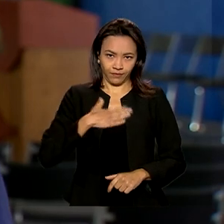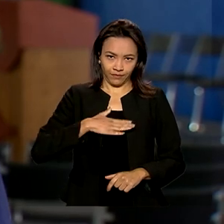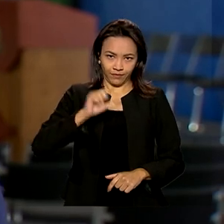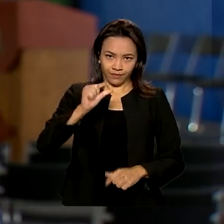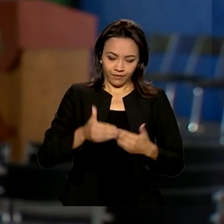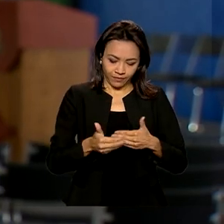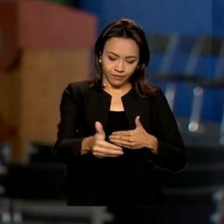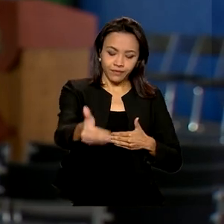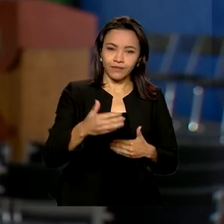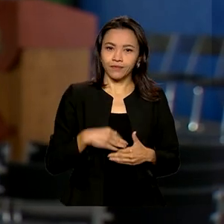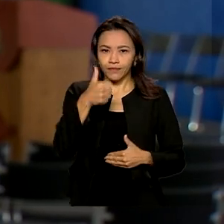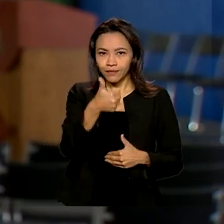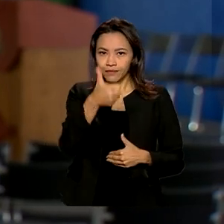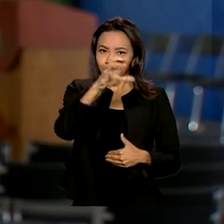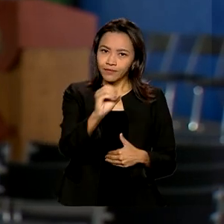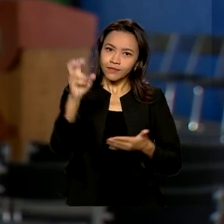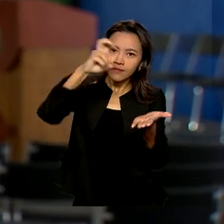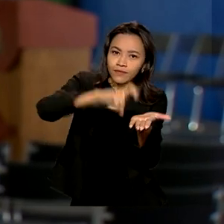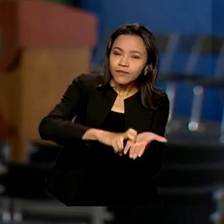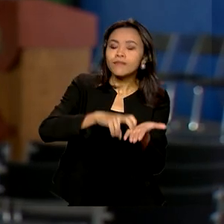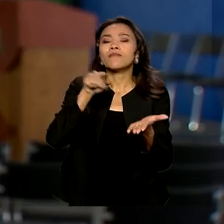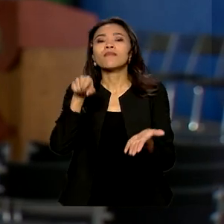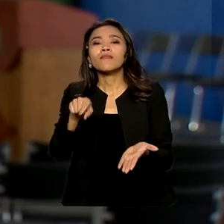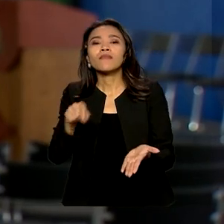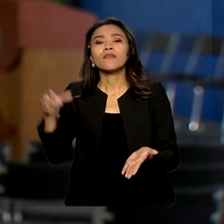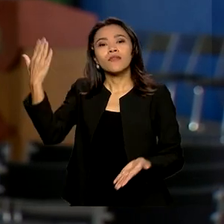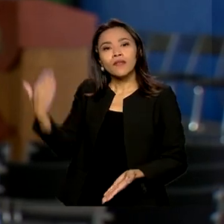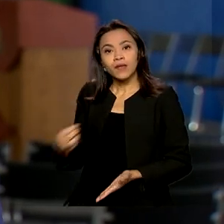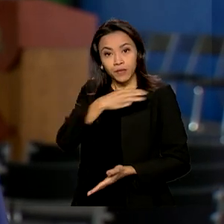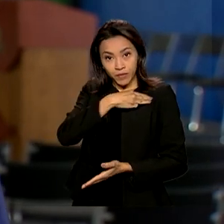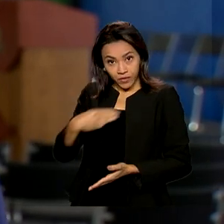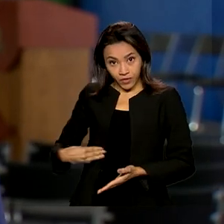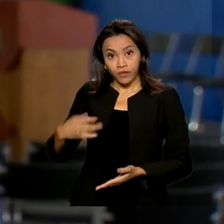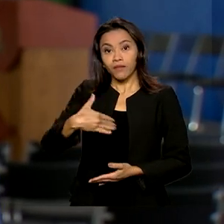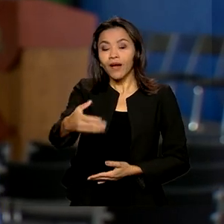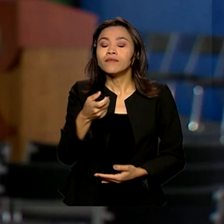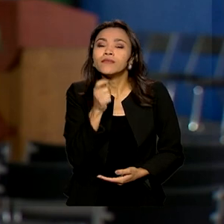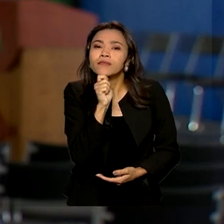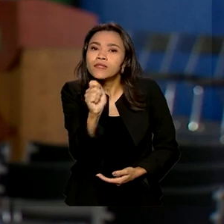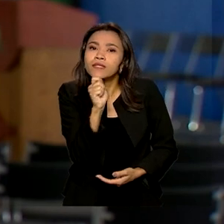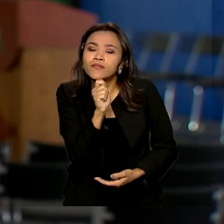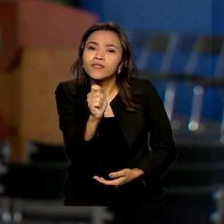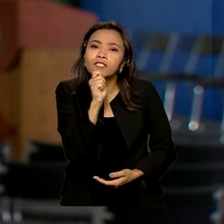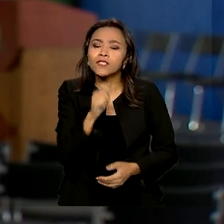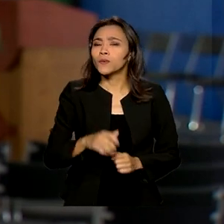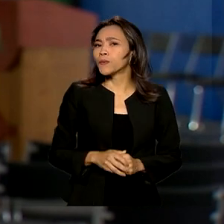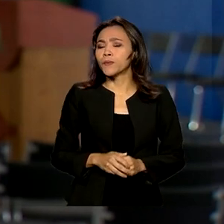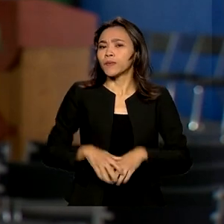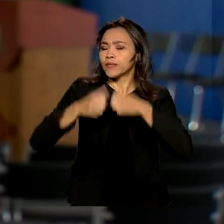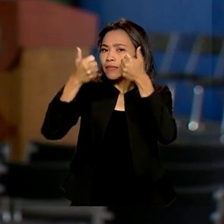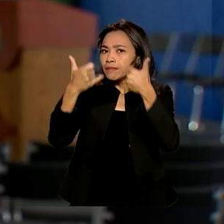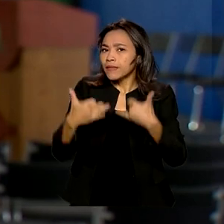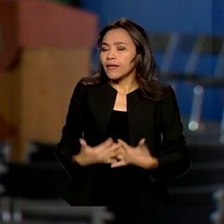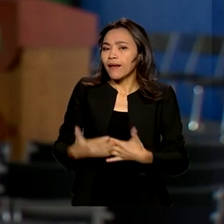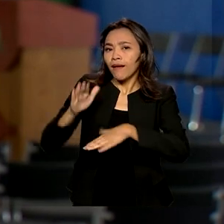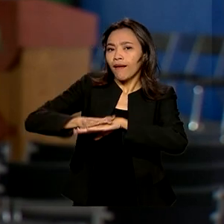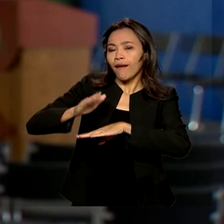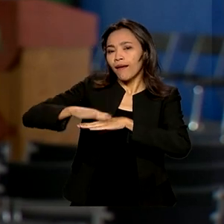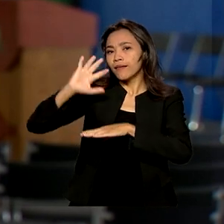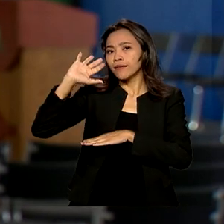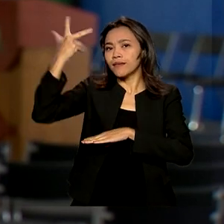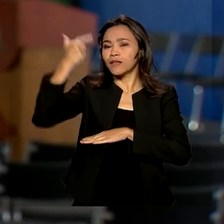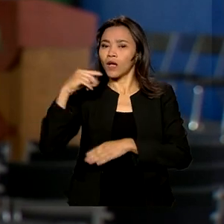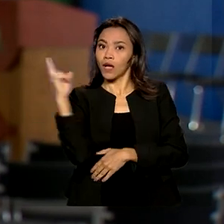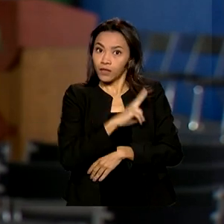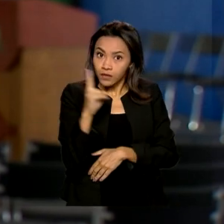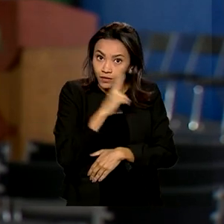pouco, às 10 horas da manhã, o ministro Marcelo Queiroga vai conceder uma entrevista coletiva para explicar essa decisão do fim da